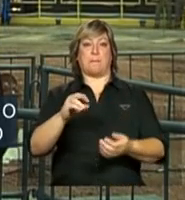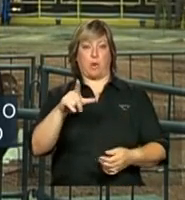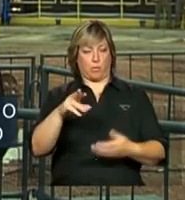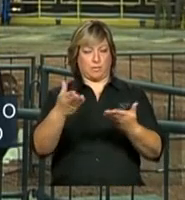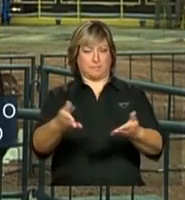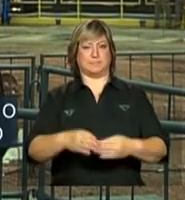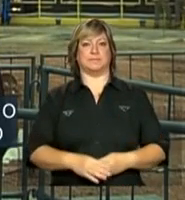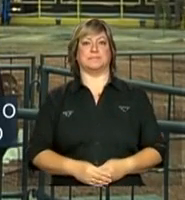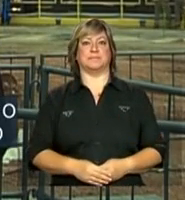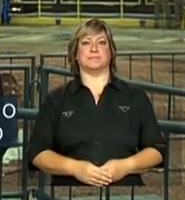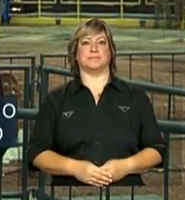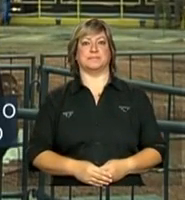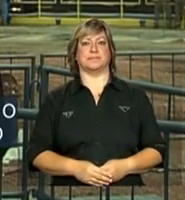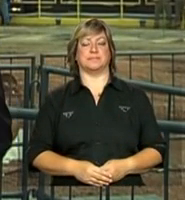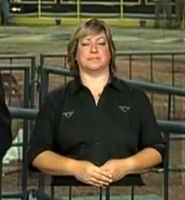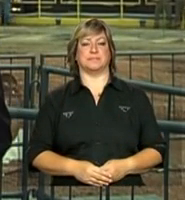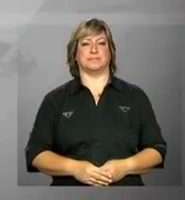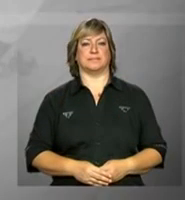no estúdio, Malu.